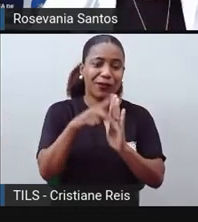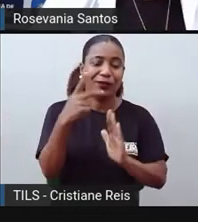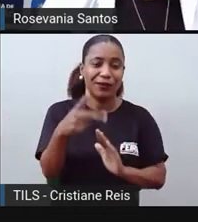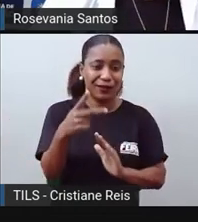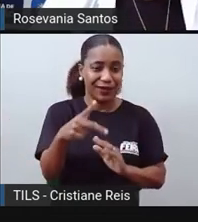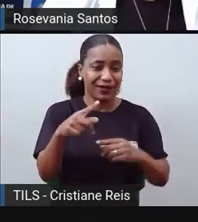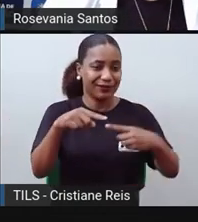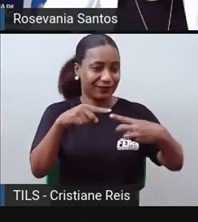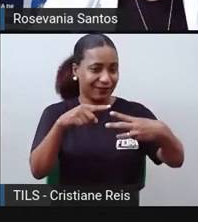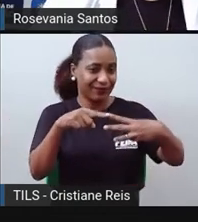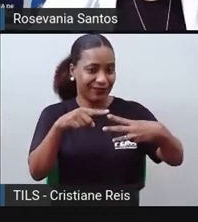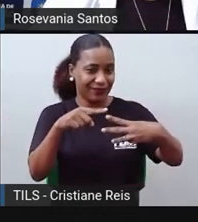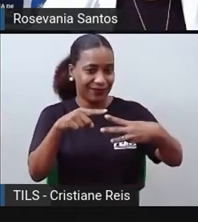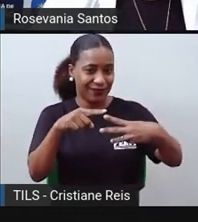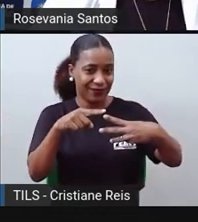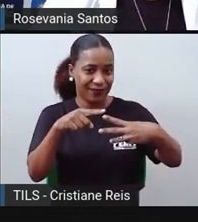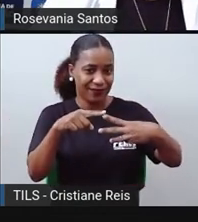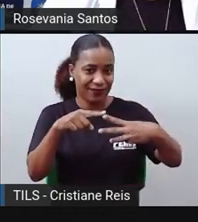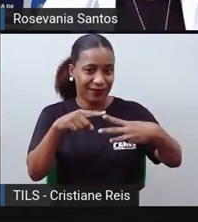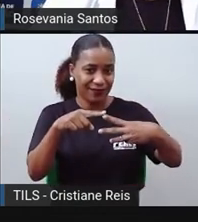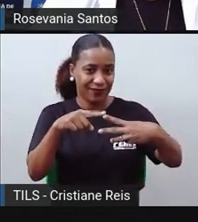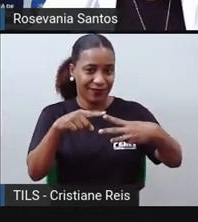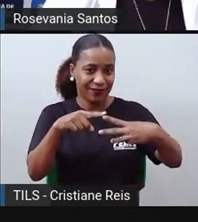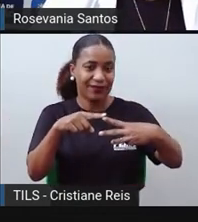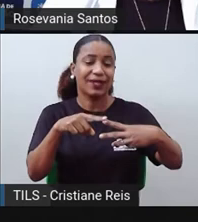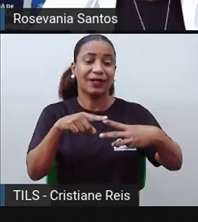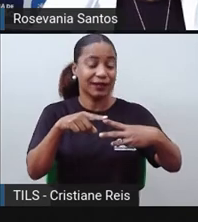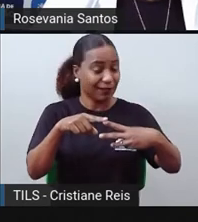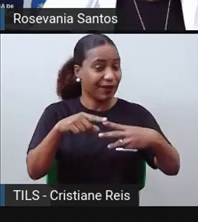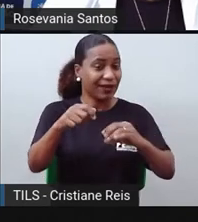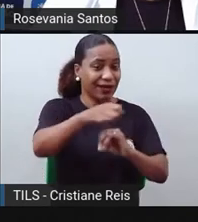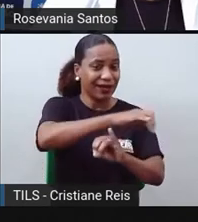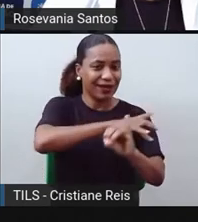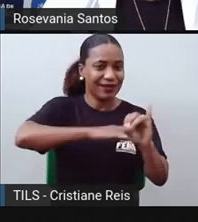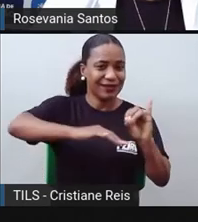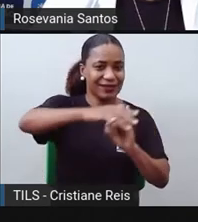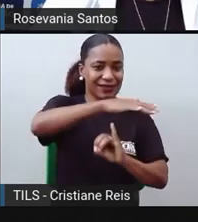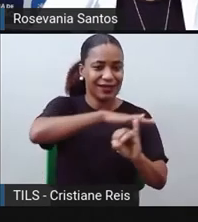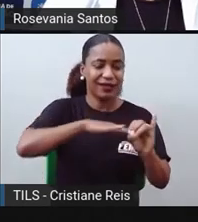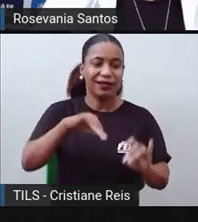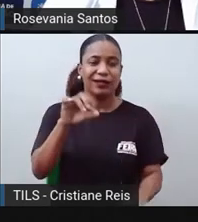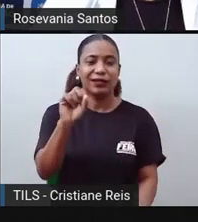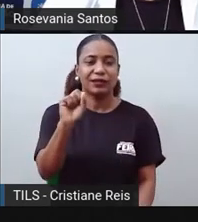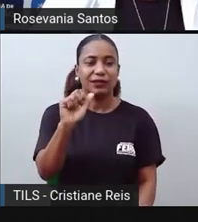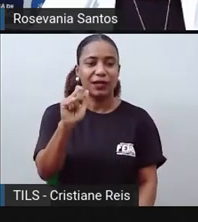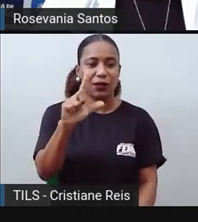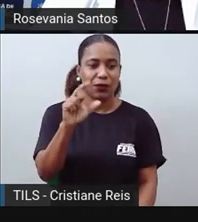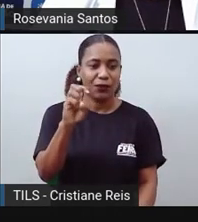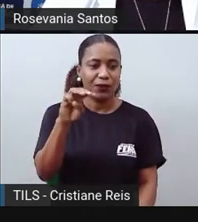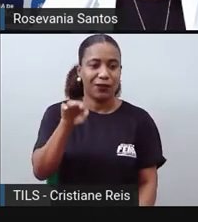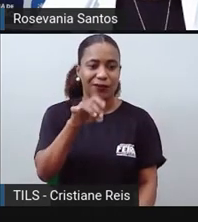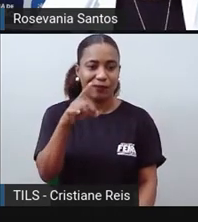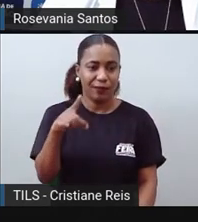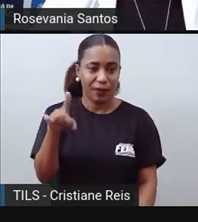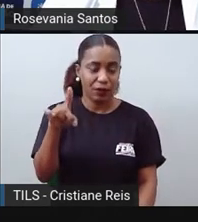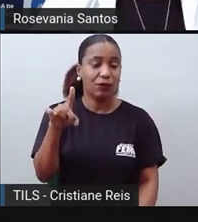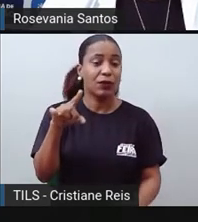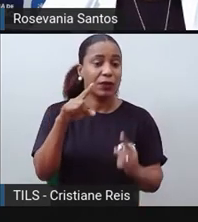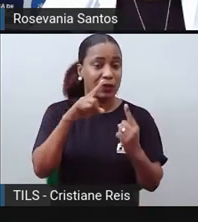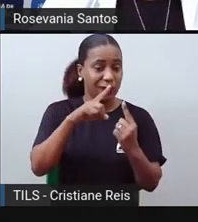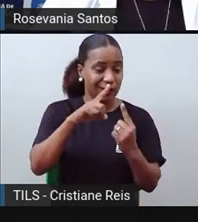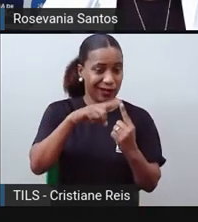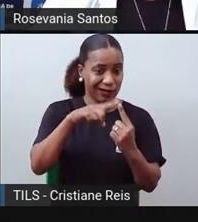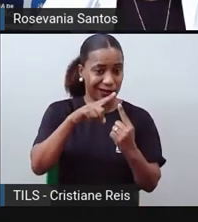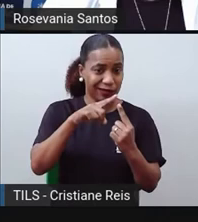A gente tem a Microné, aqui são as ilhas Salomão também, que é um tipo de ilha, são as ilhas Salomão. Então, são várias ilhas